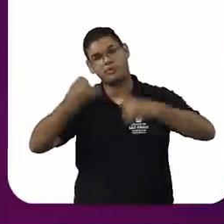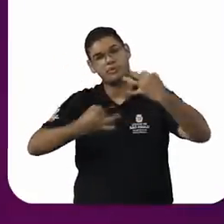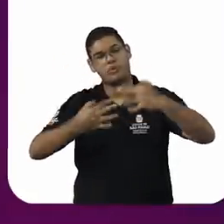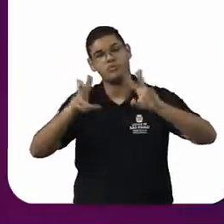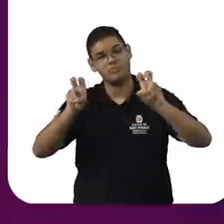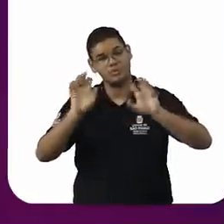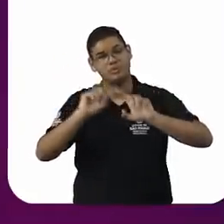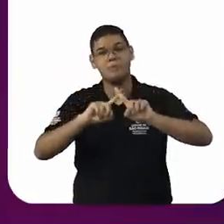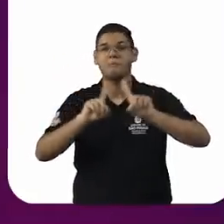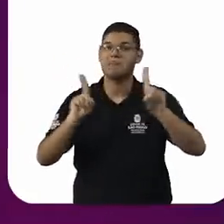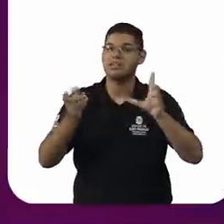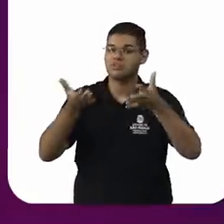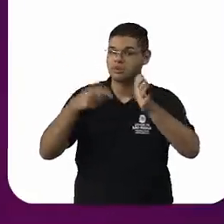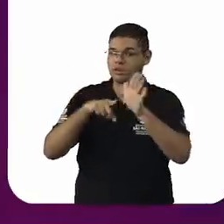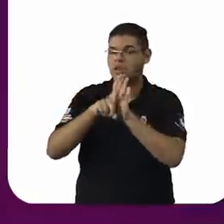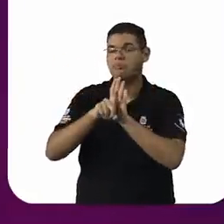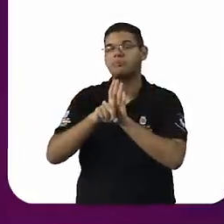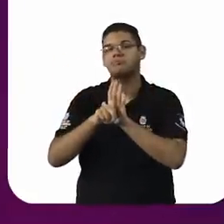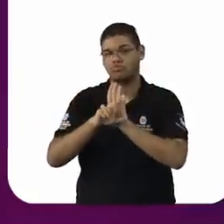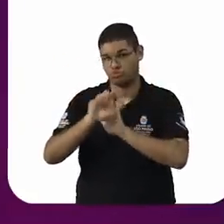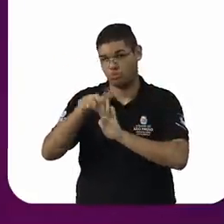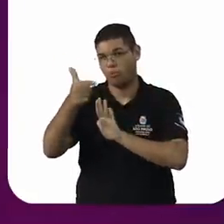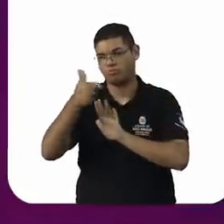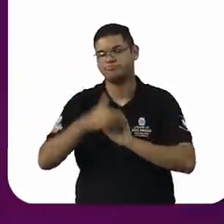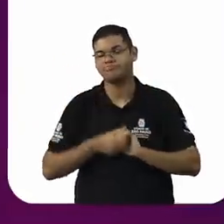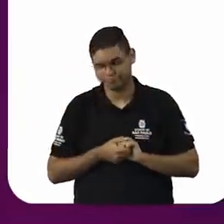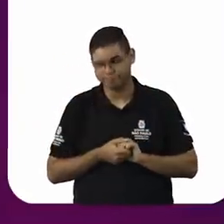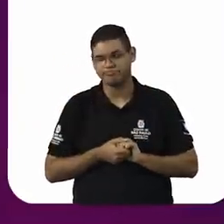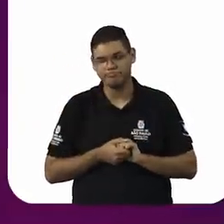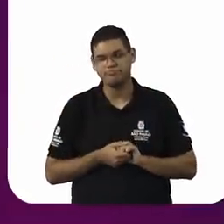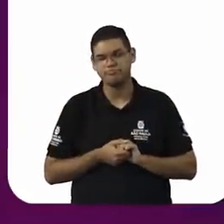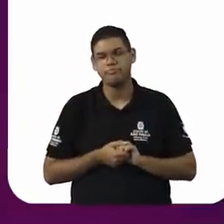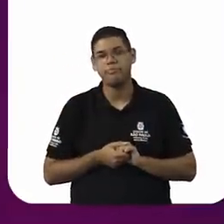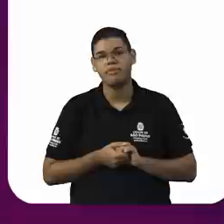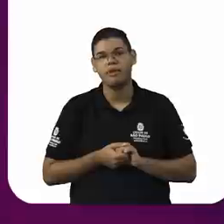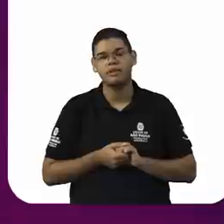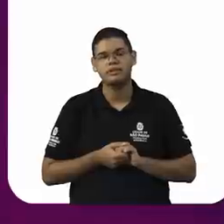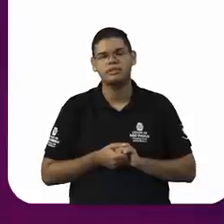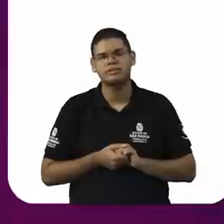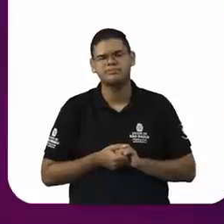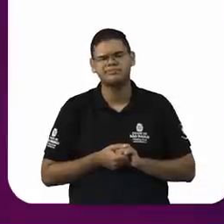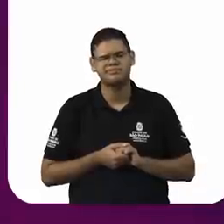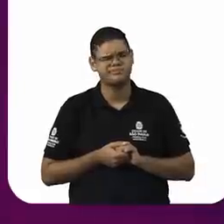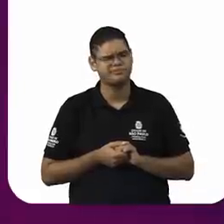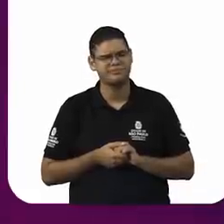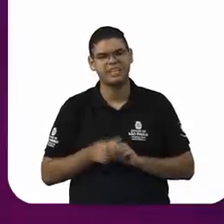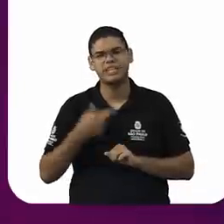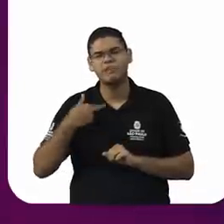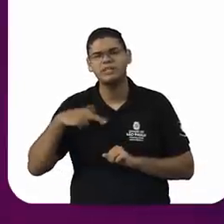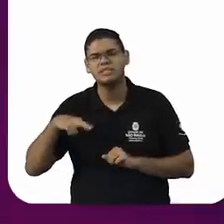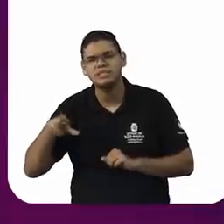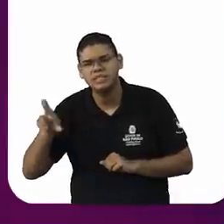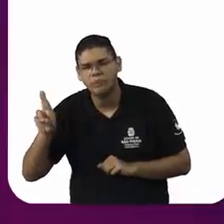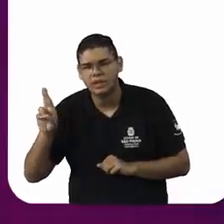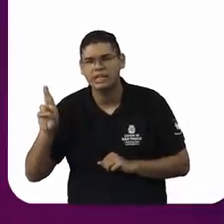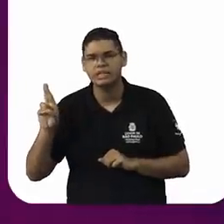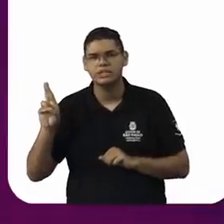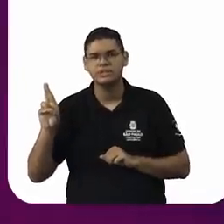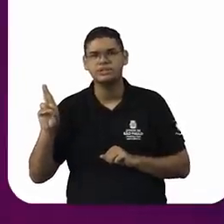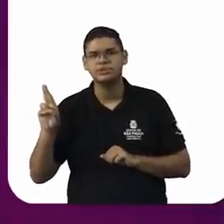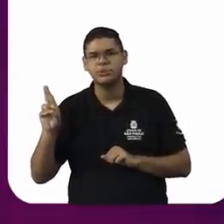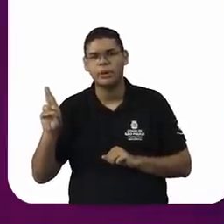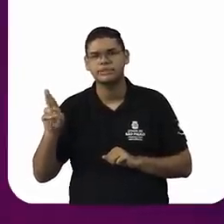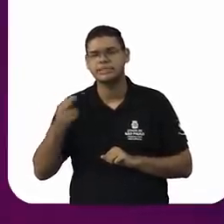é se a intolerância religiosa é um termo reservado às minorias, como as religiões de matrizes